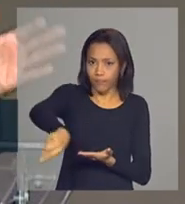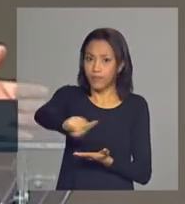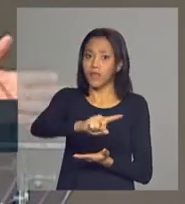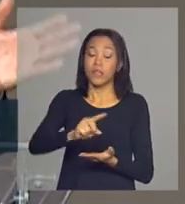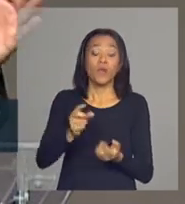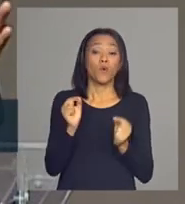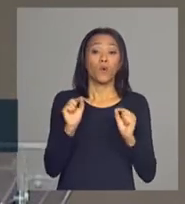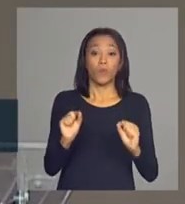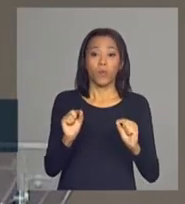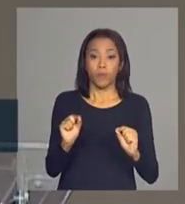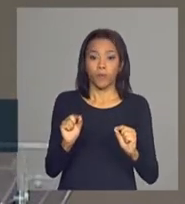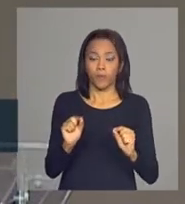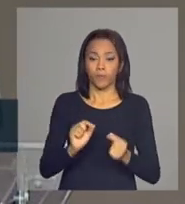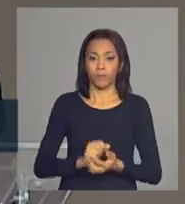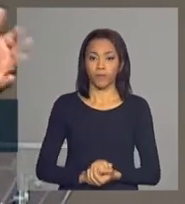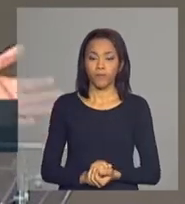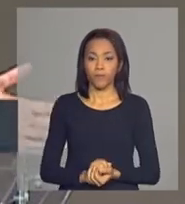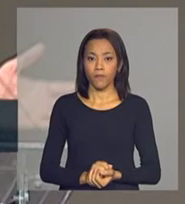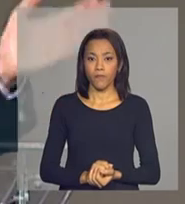que as